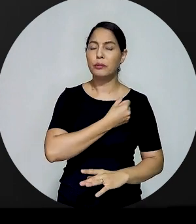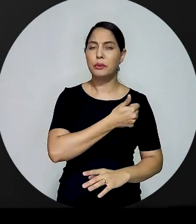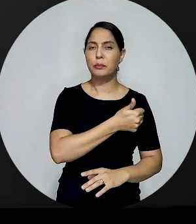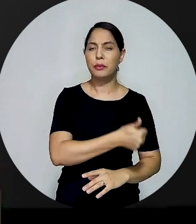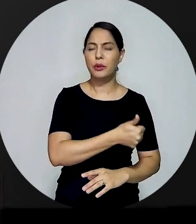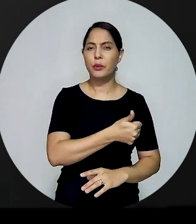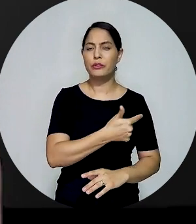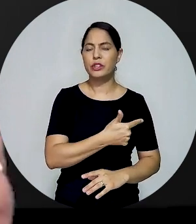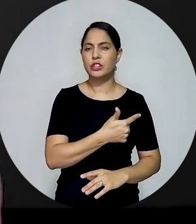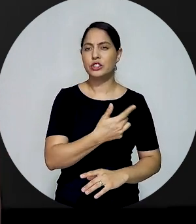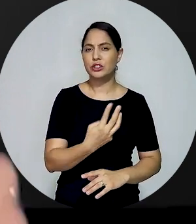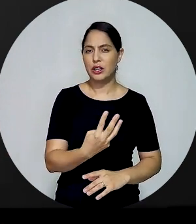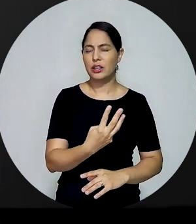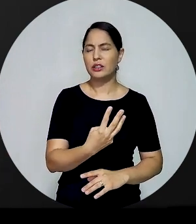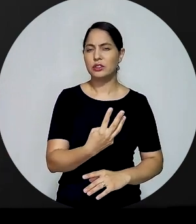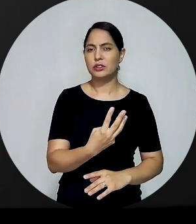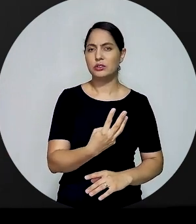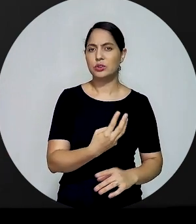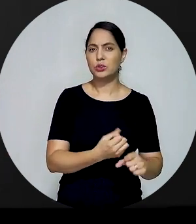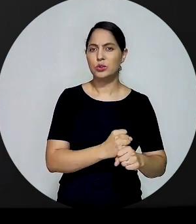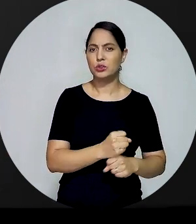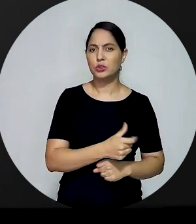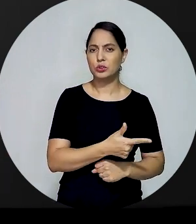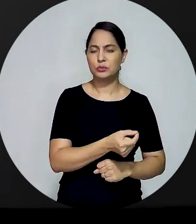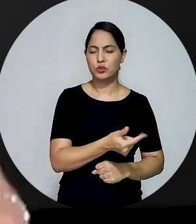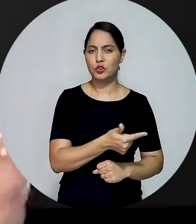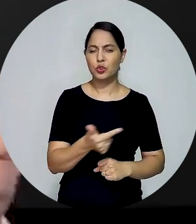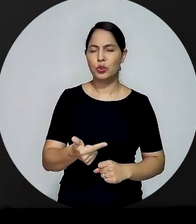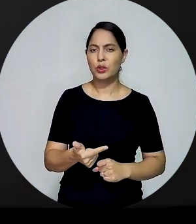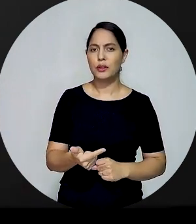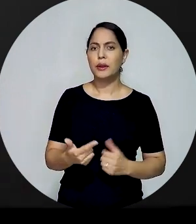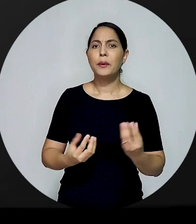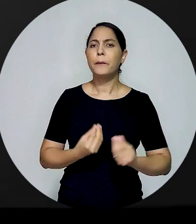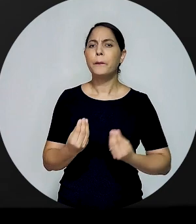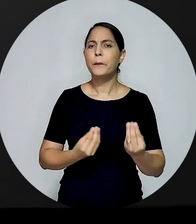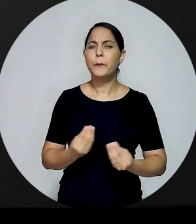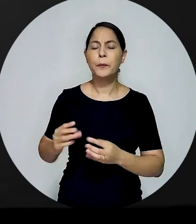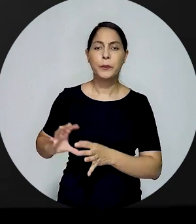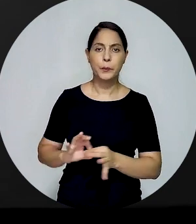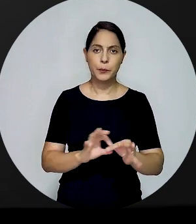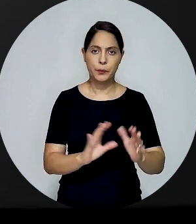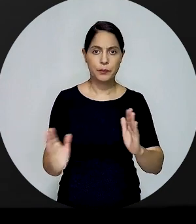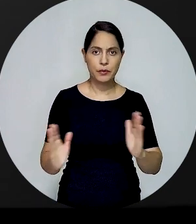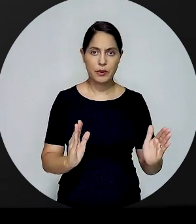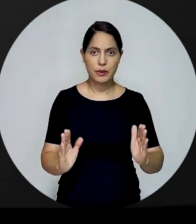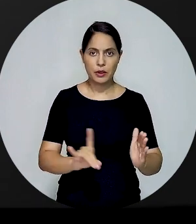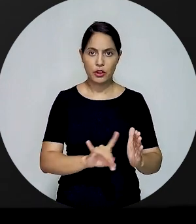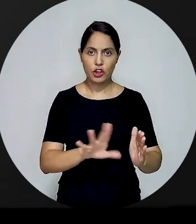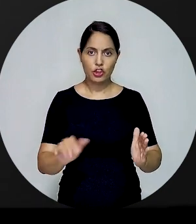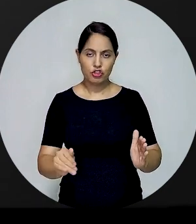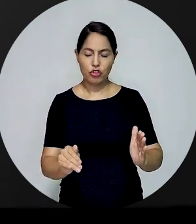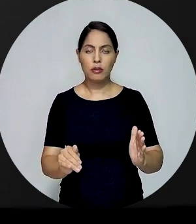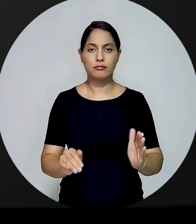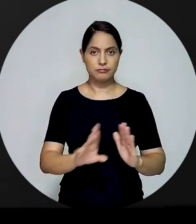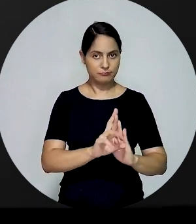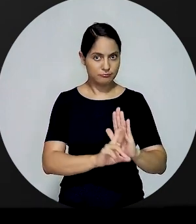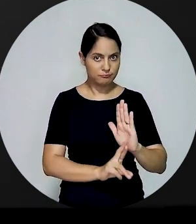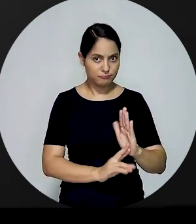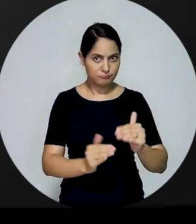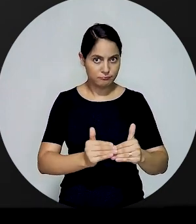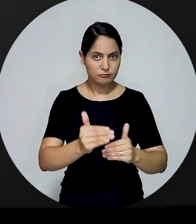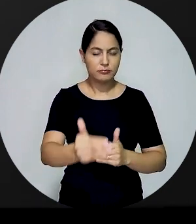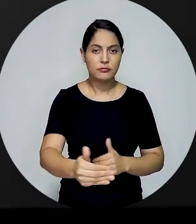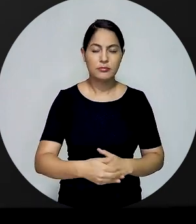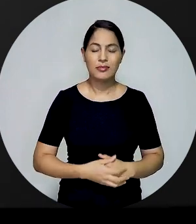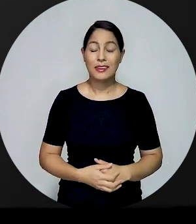junho de 2022, a regulamentação da suspensão dos prazos em momento de instabilidade